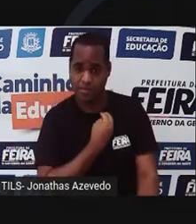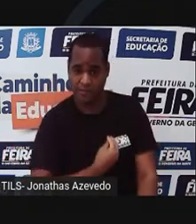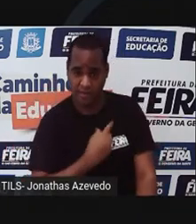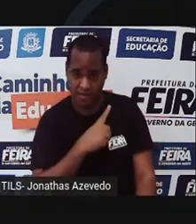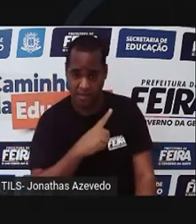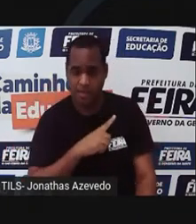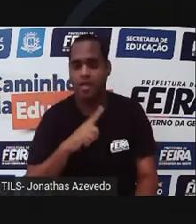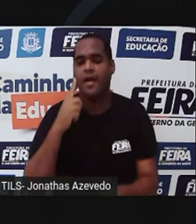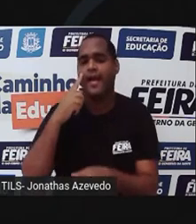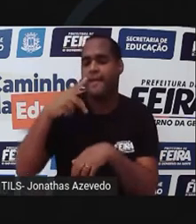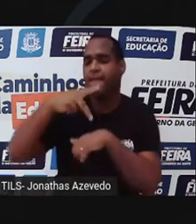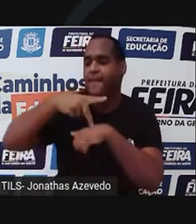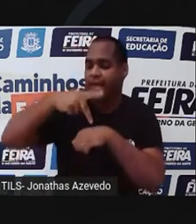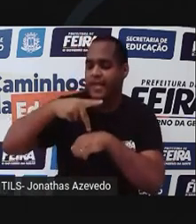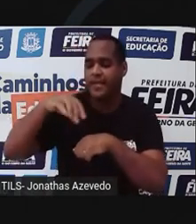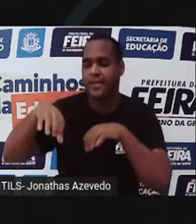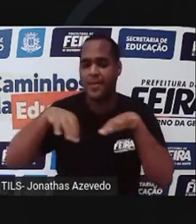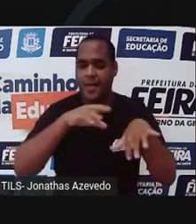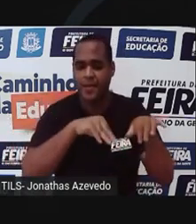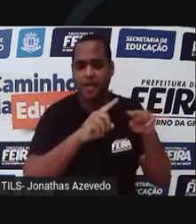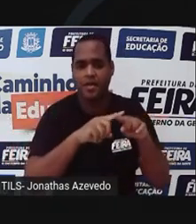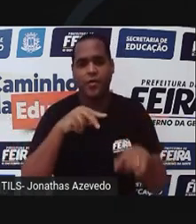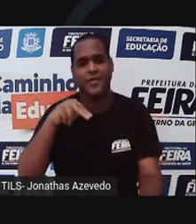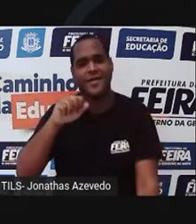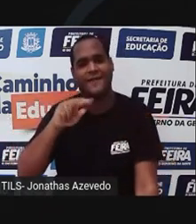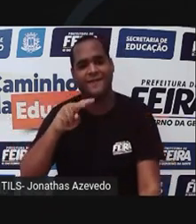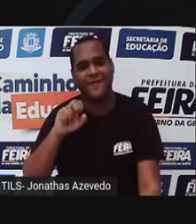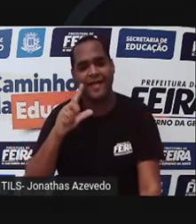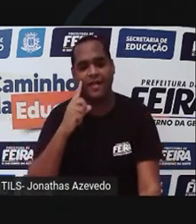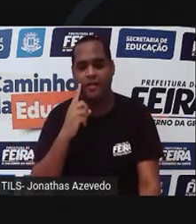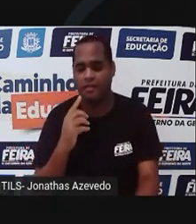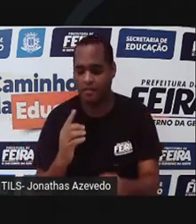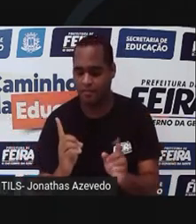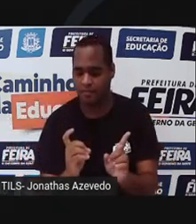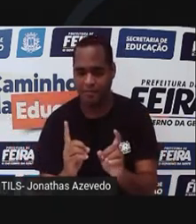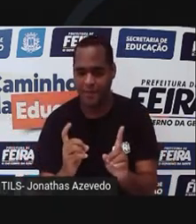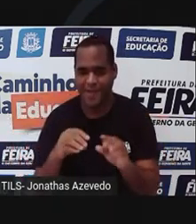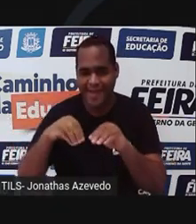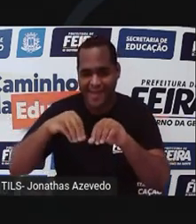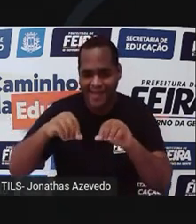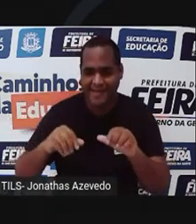nas rochas. Tem também os navalhas, que vivem enterrados na areia.